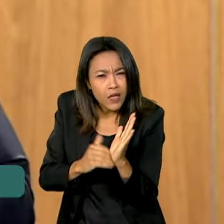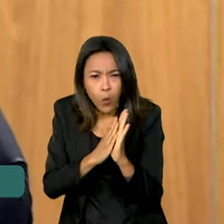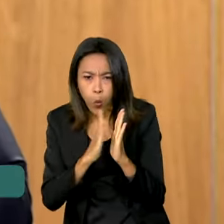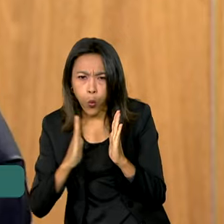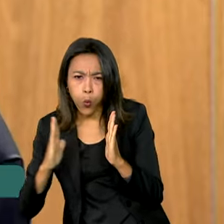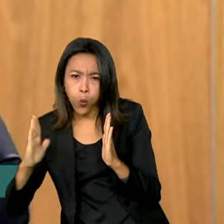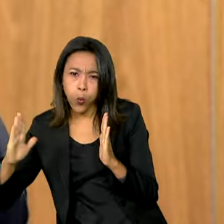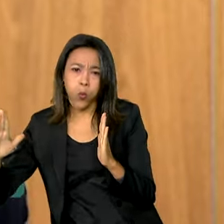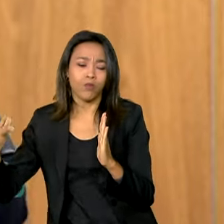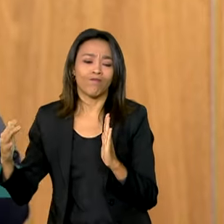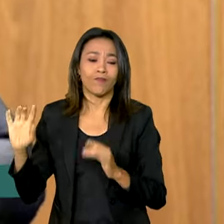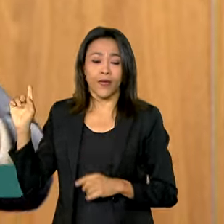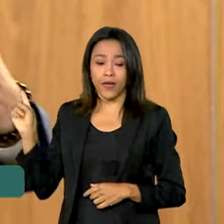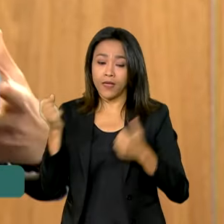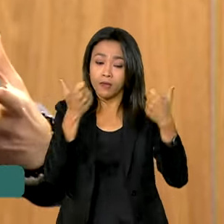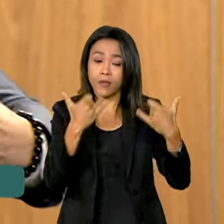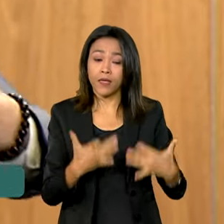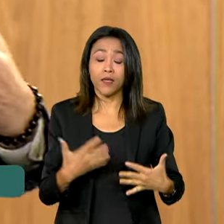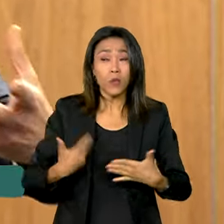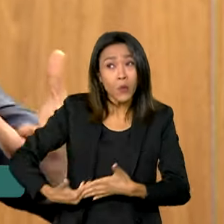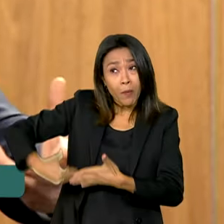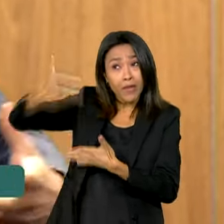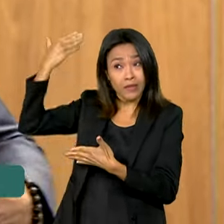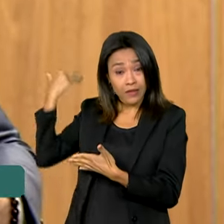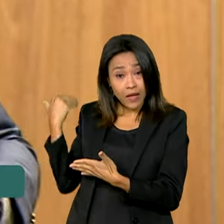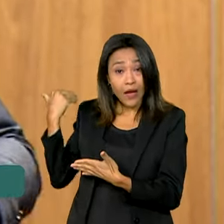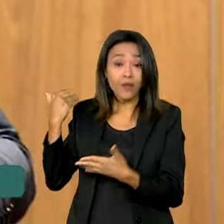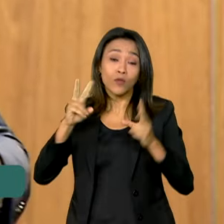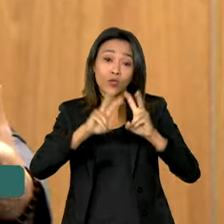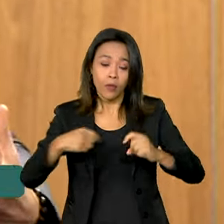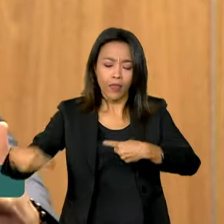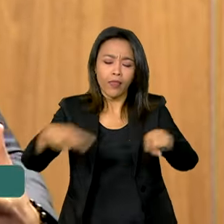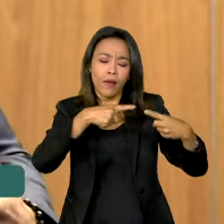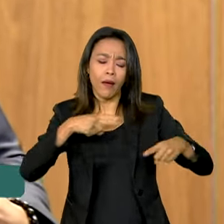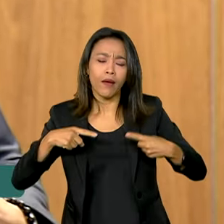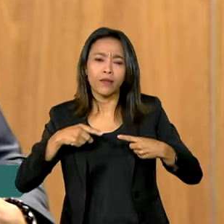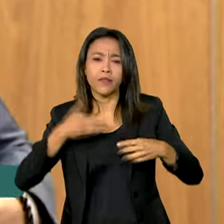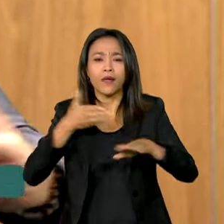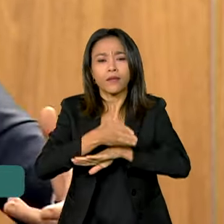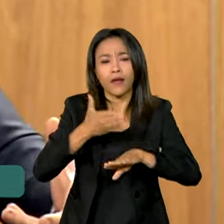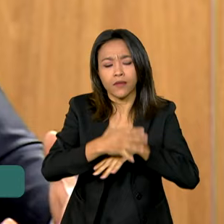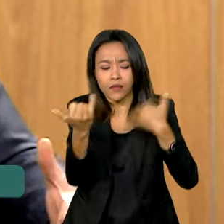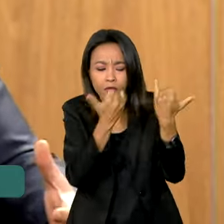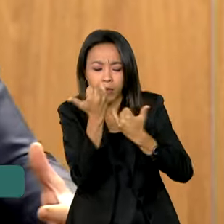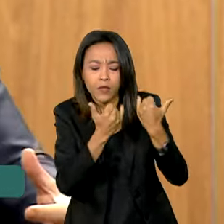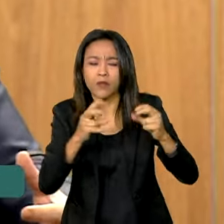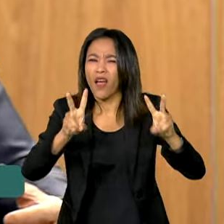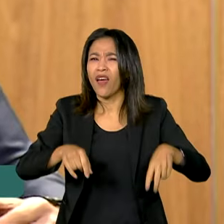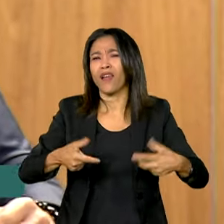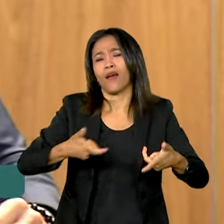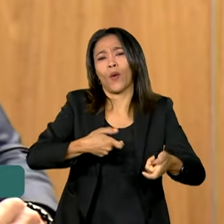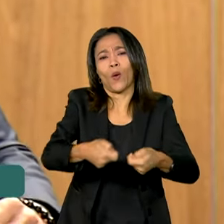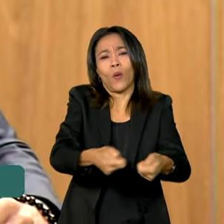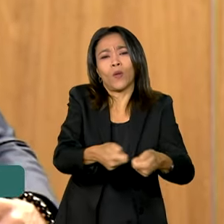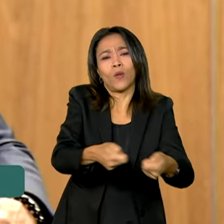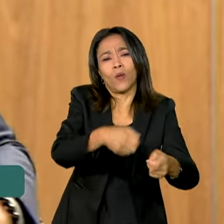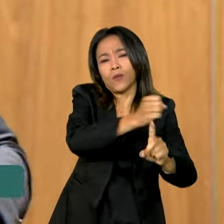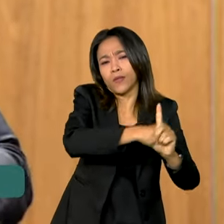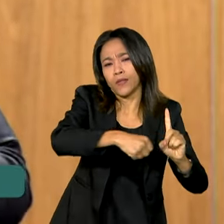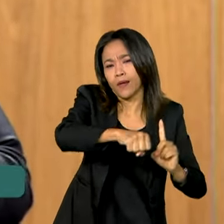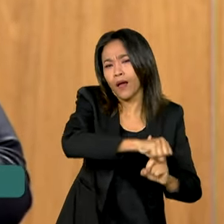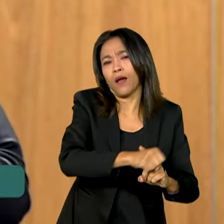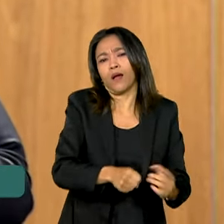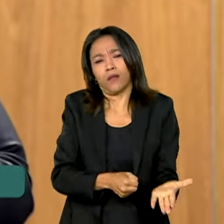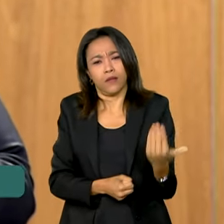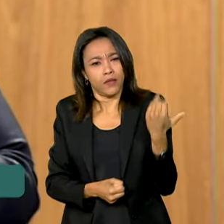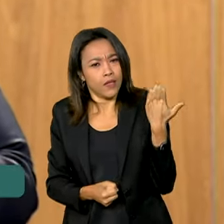Informação, naquela época, o debate sobre acesso à informação era um debate sobre controle social, sobre